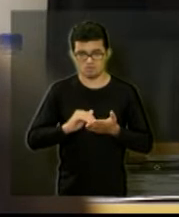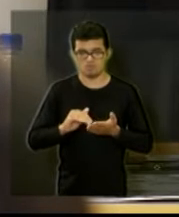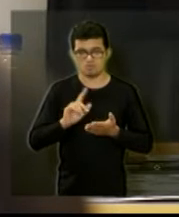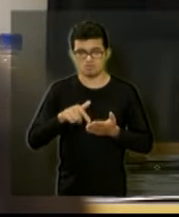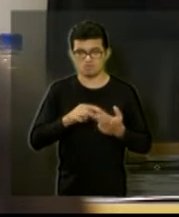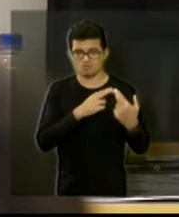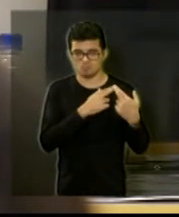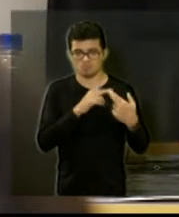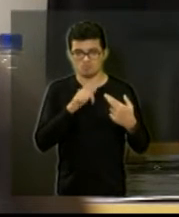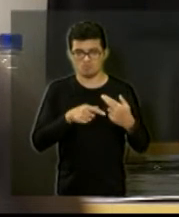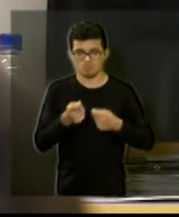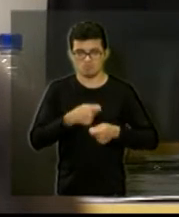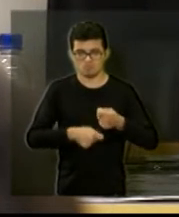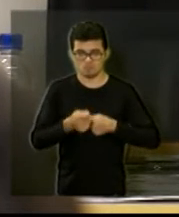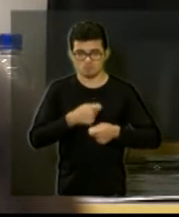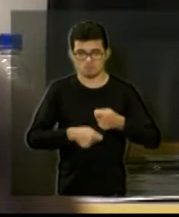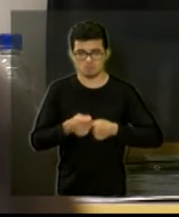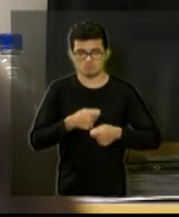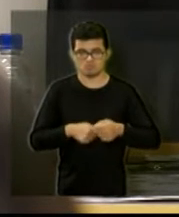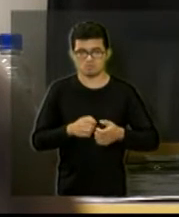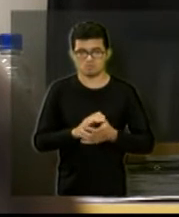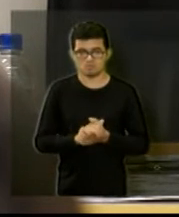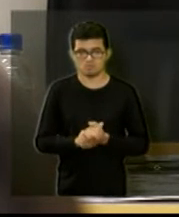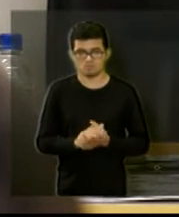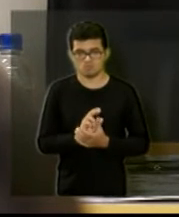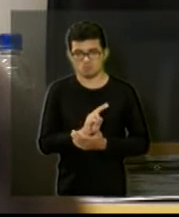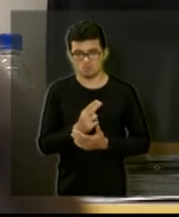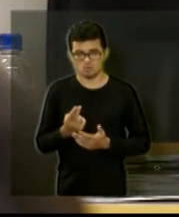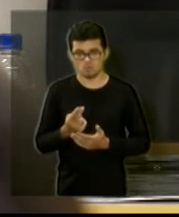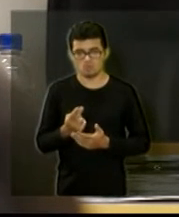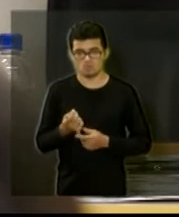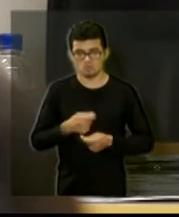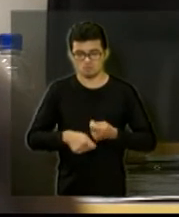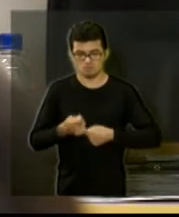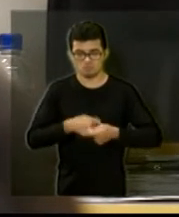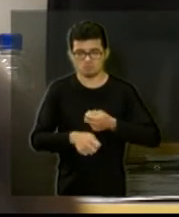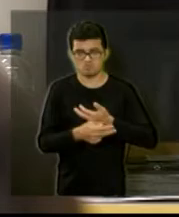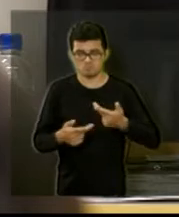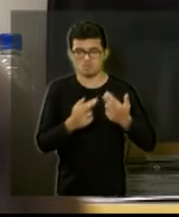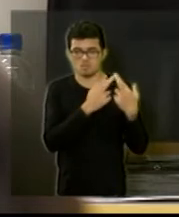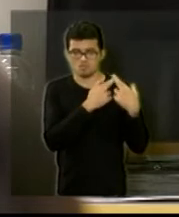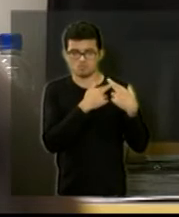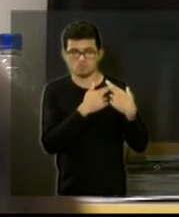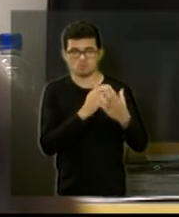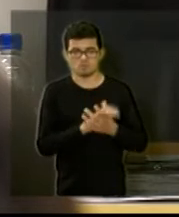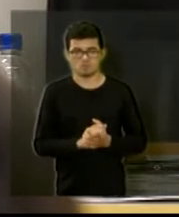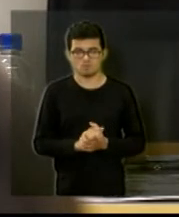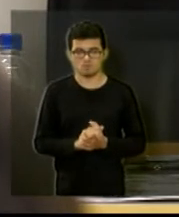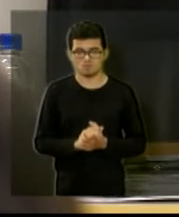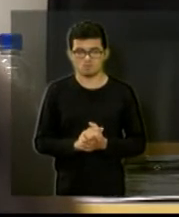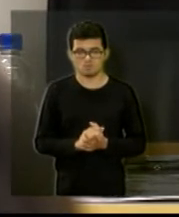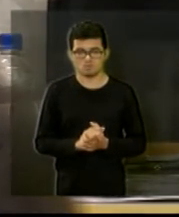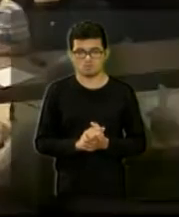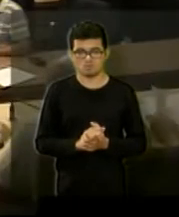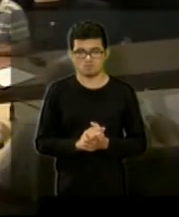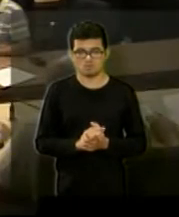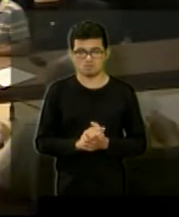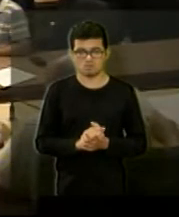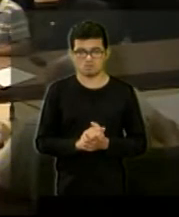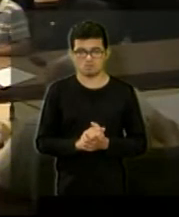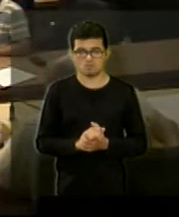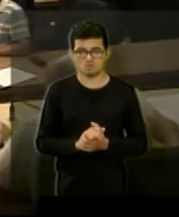da administração pública ou da finança mas provavelmente é da administração que trata desse assunto que